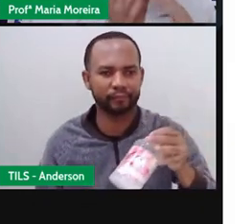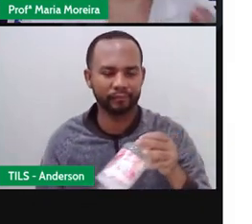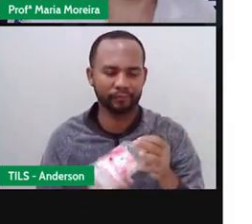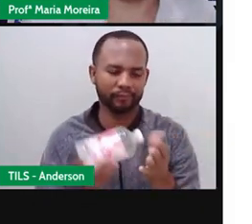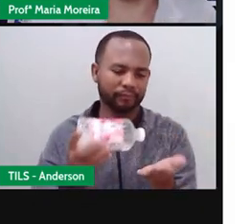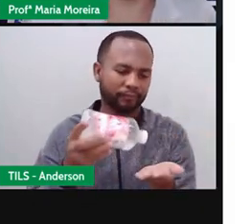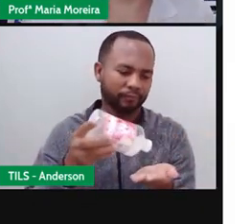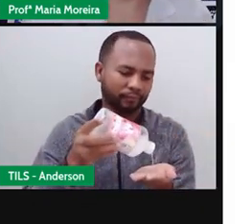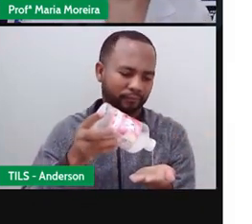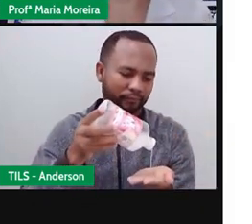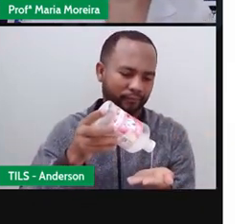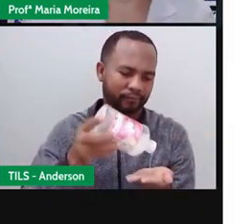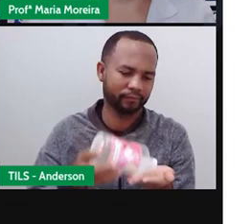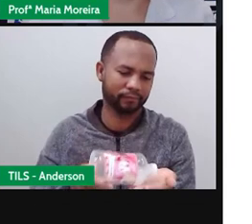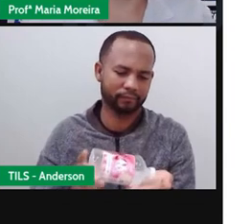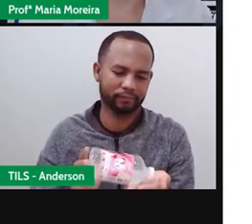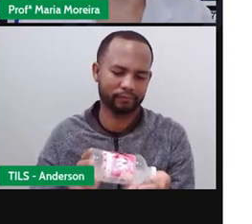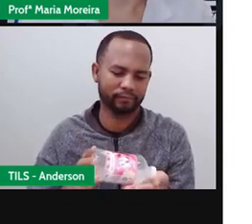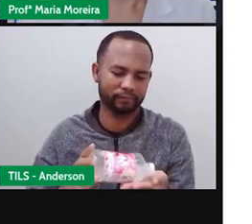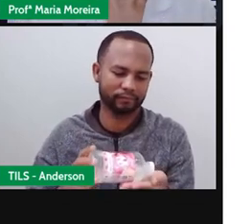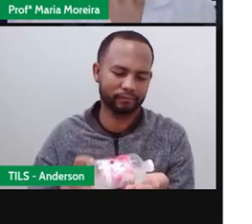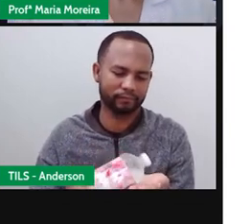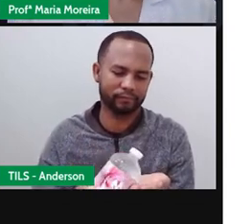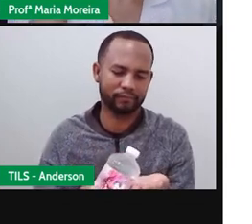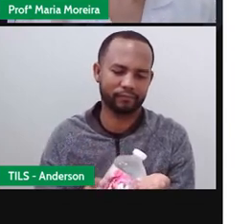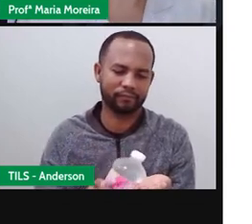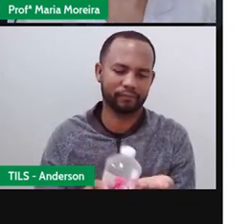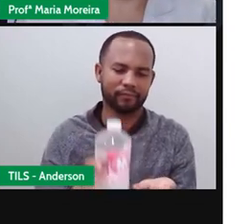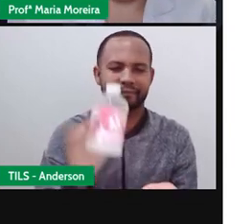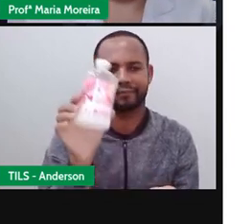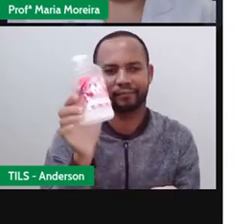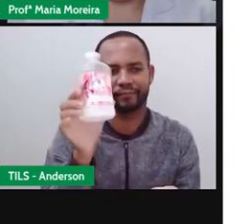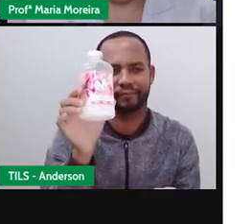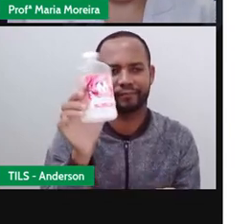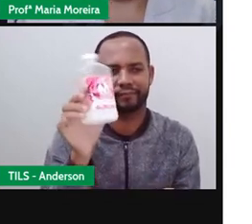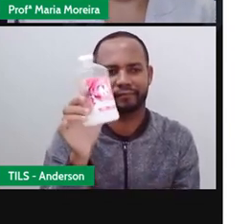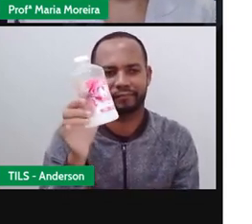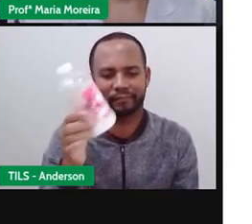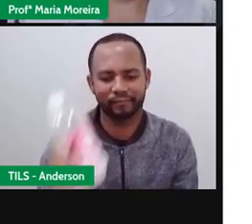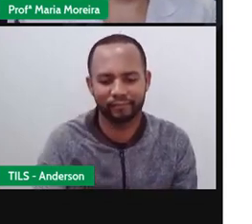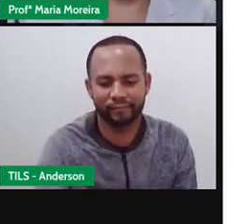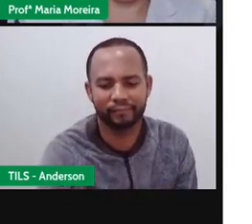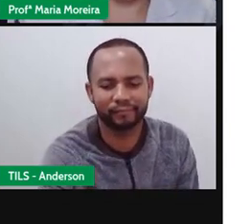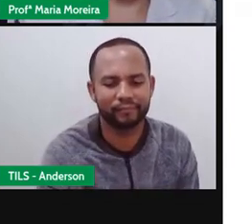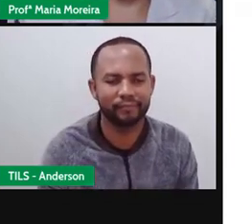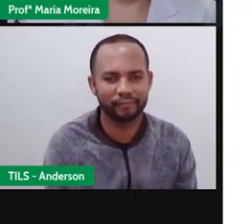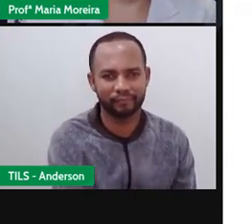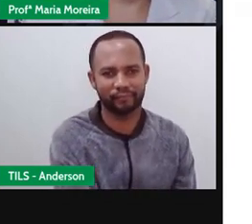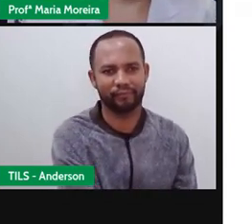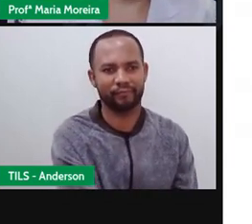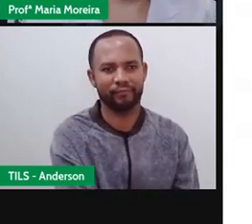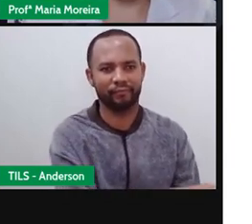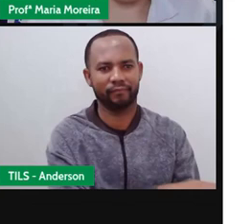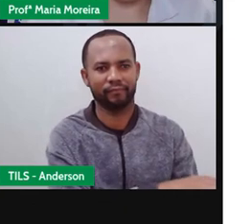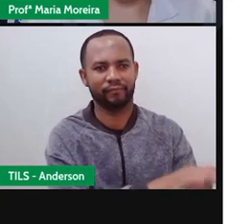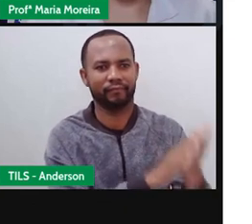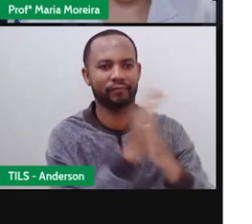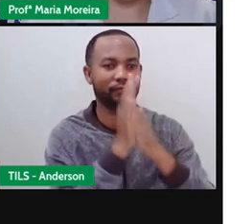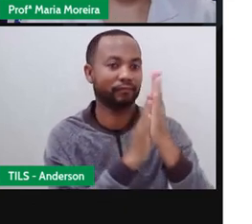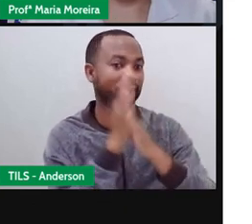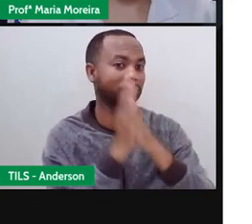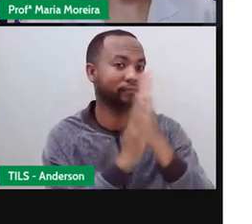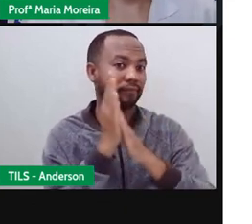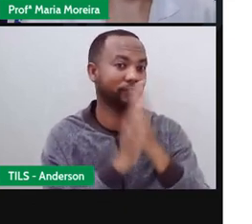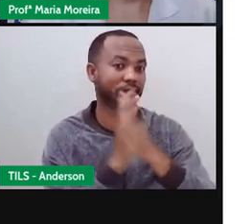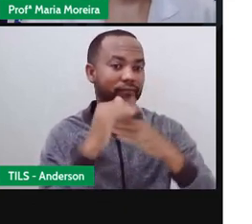os dedos, galera, propaganda do álcool, misericórdia. Bom, usem álcool em gel, usem máscara, se protejam,